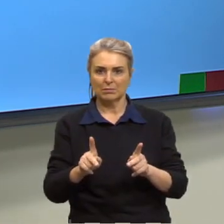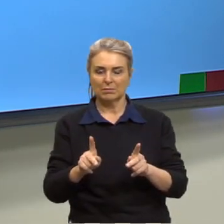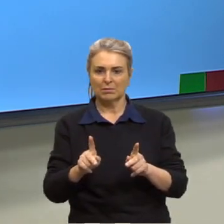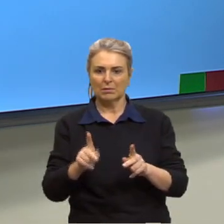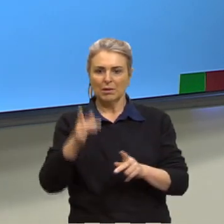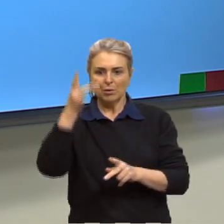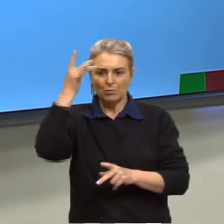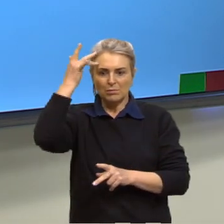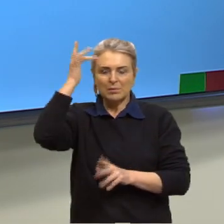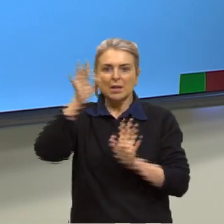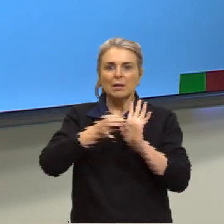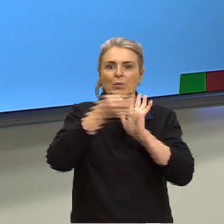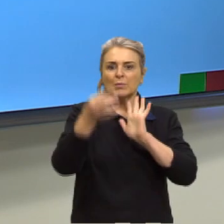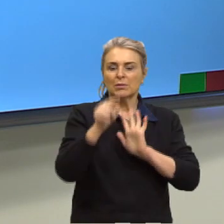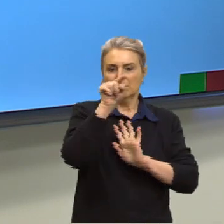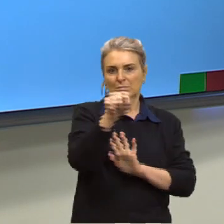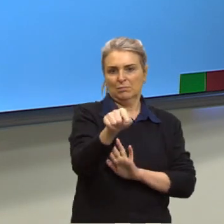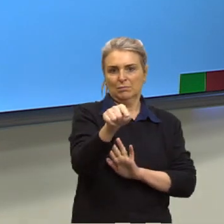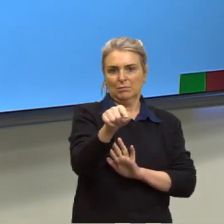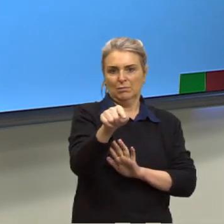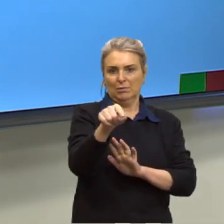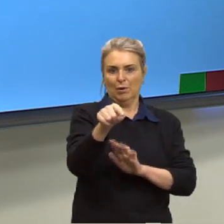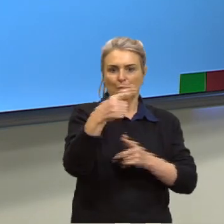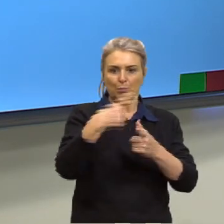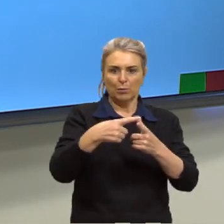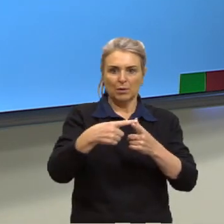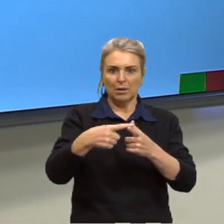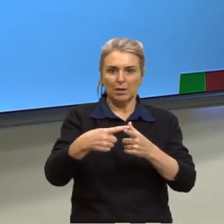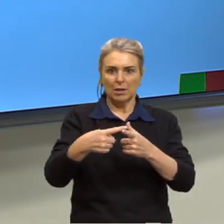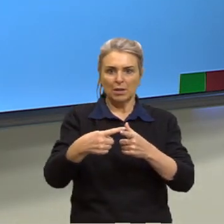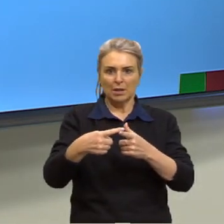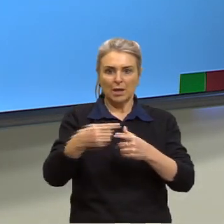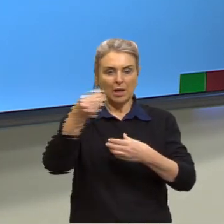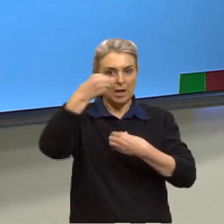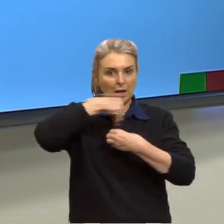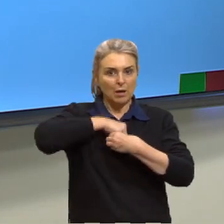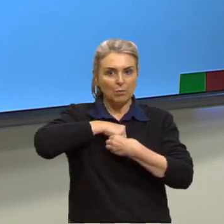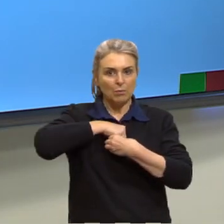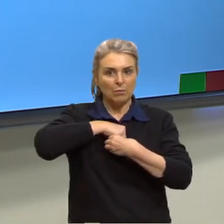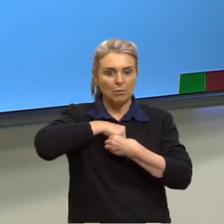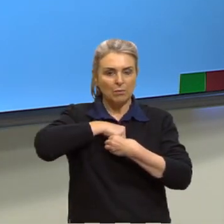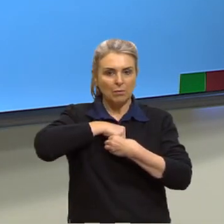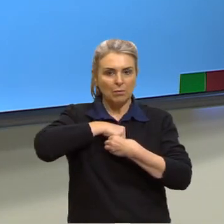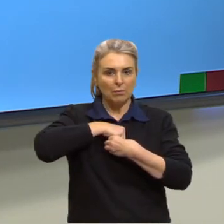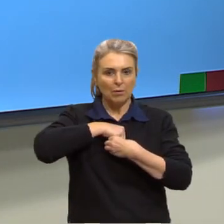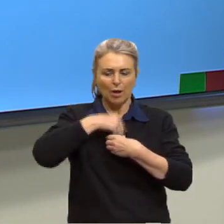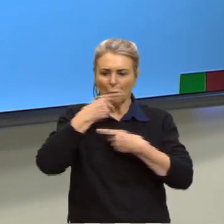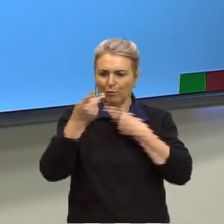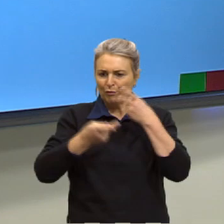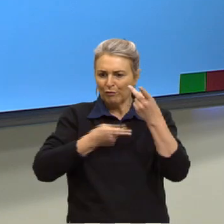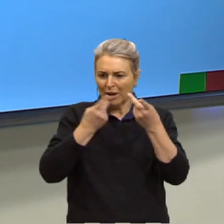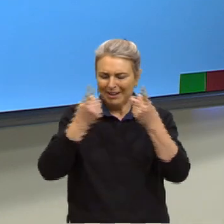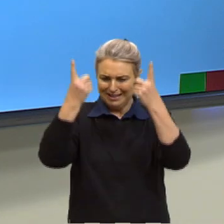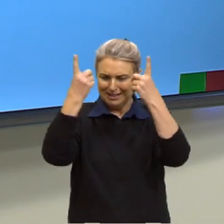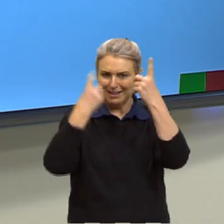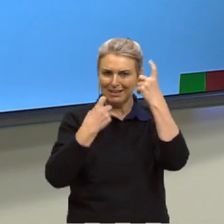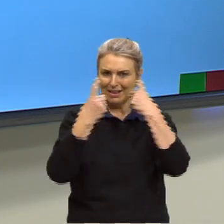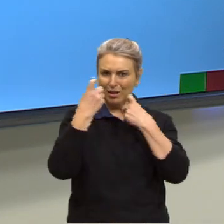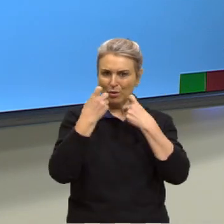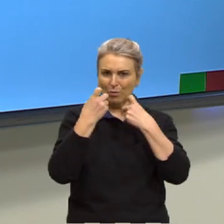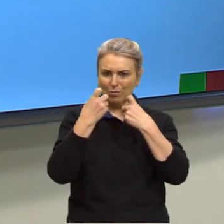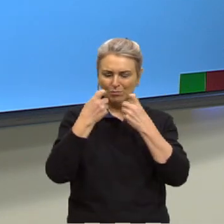eu não sei a opinião do outro sobre aquilo. Eu sei que ele fala sobre ser cobrado do outro,